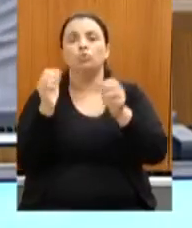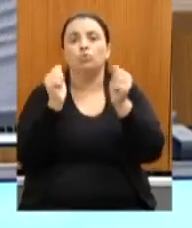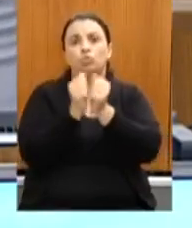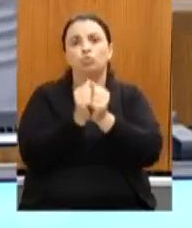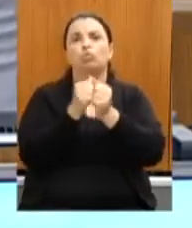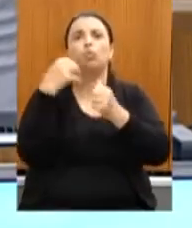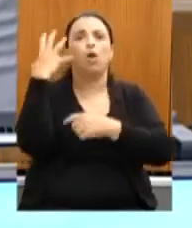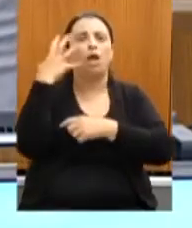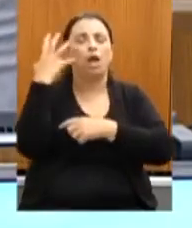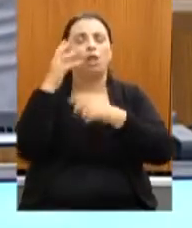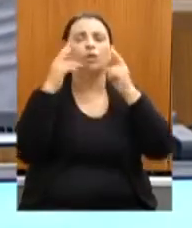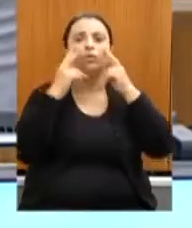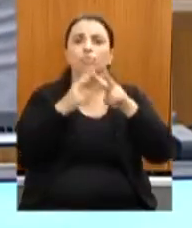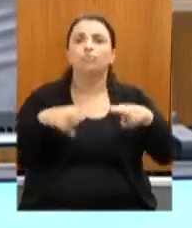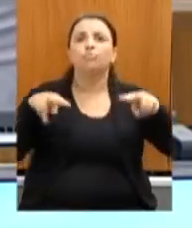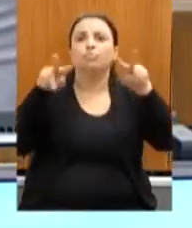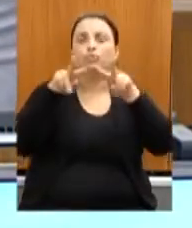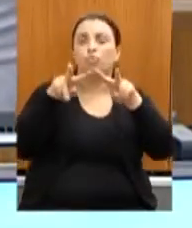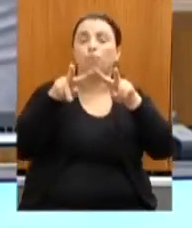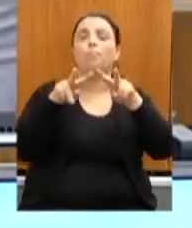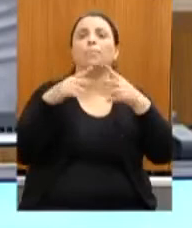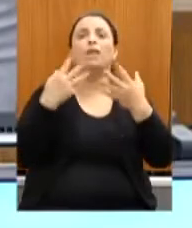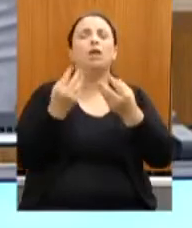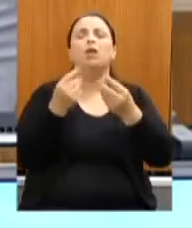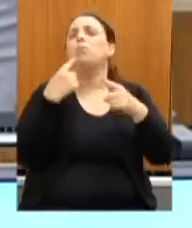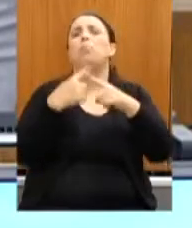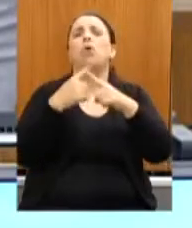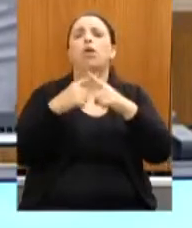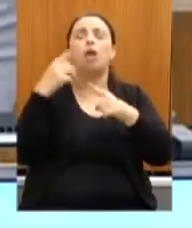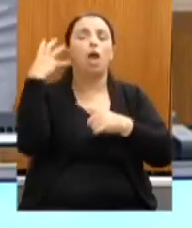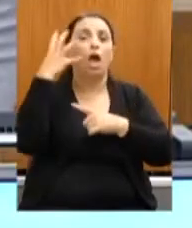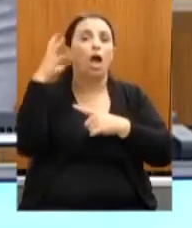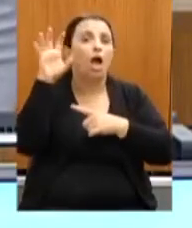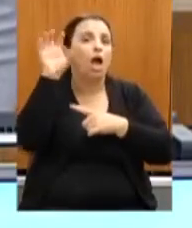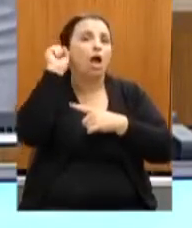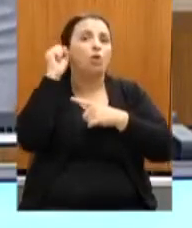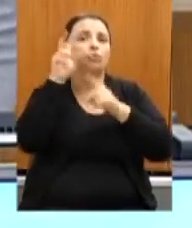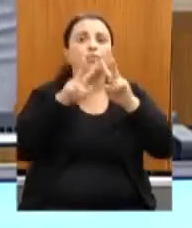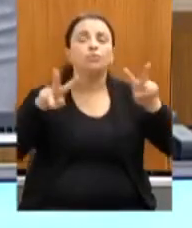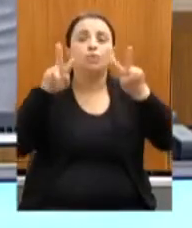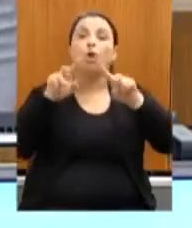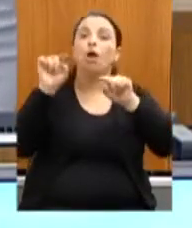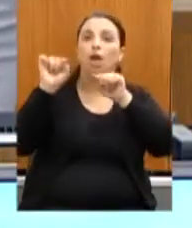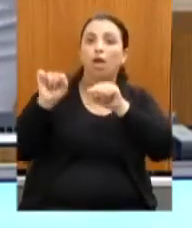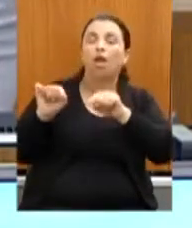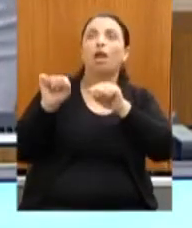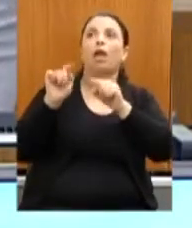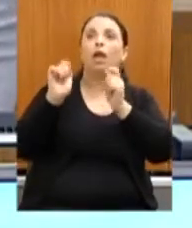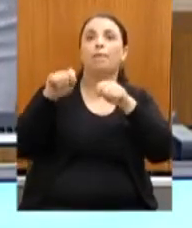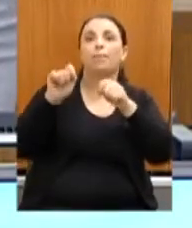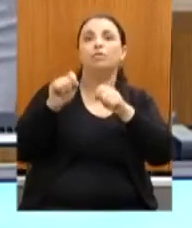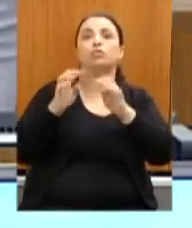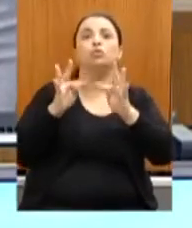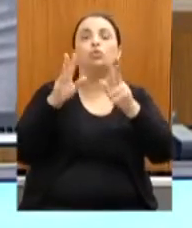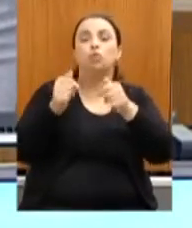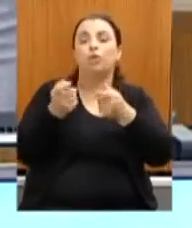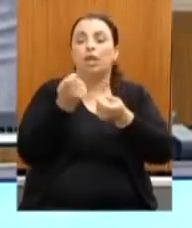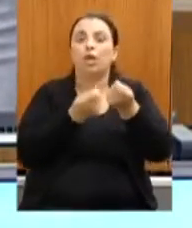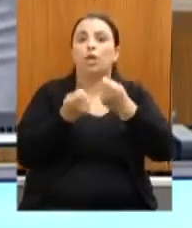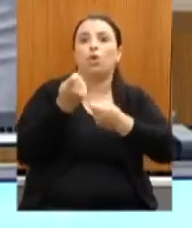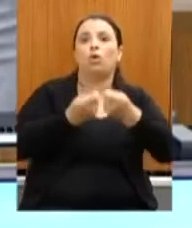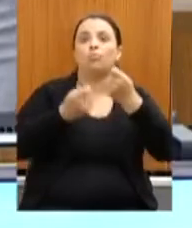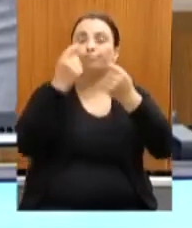Por que o audiovisual? O audiovisual é aquele mecanismo capaz de movimentar toda a economia criativa.